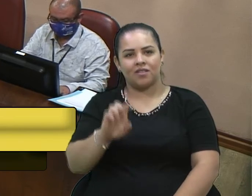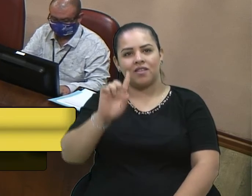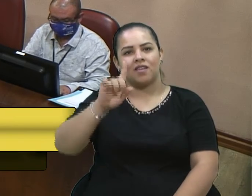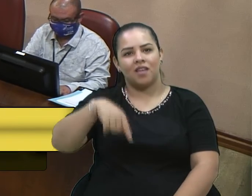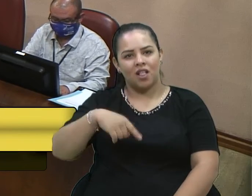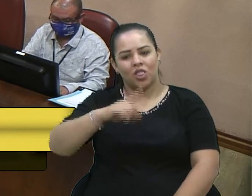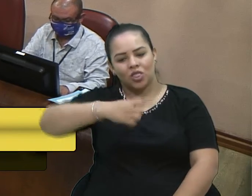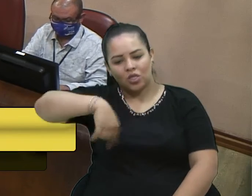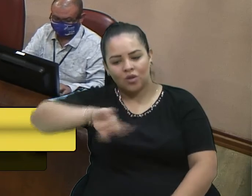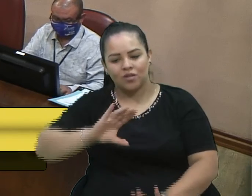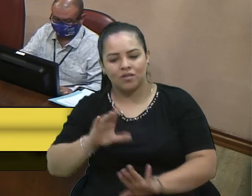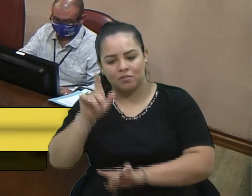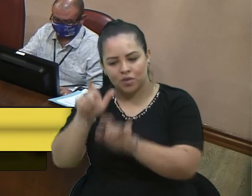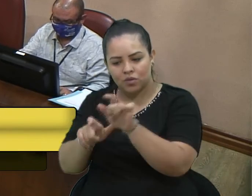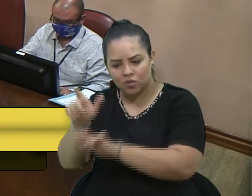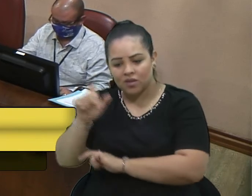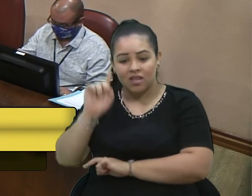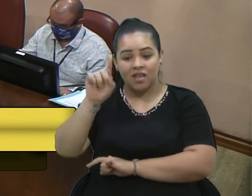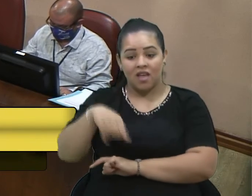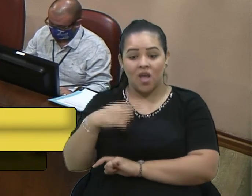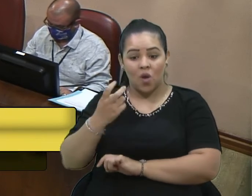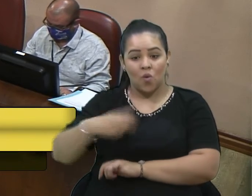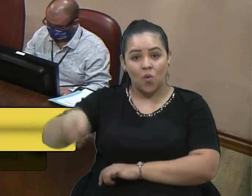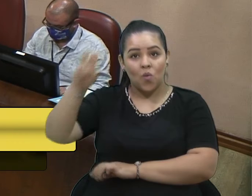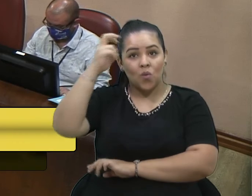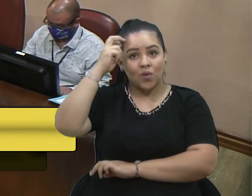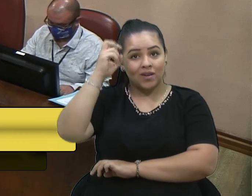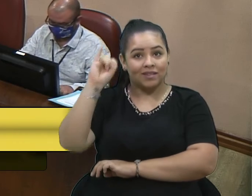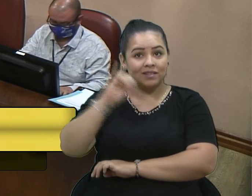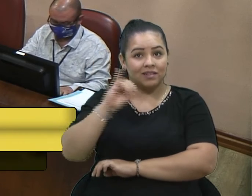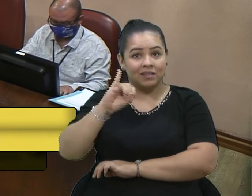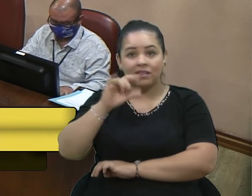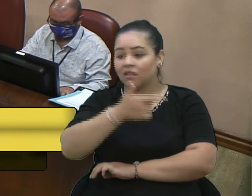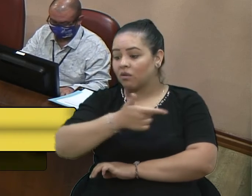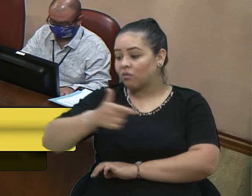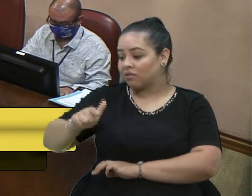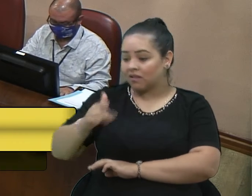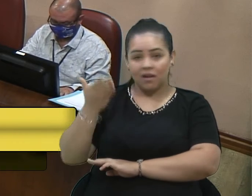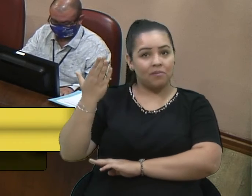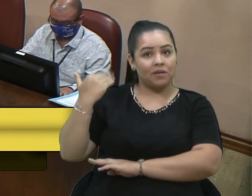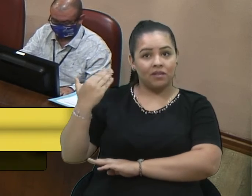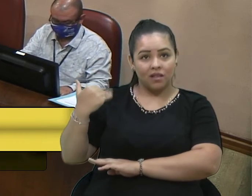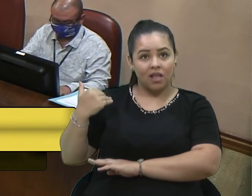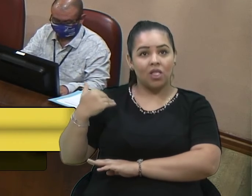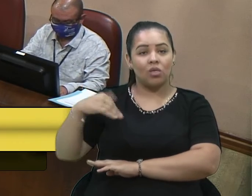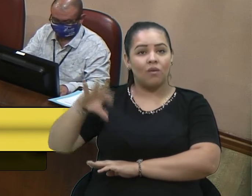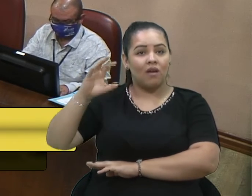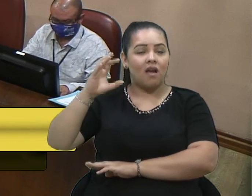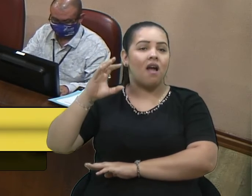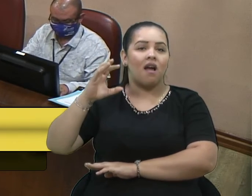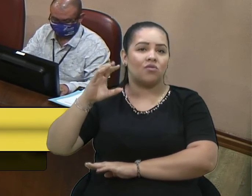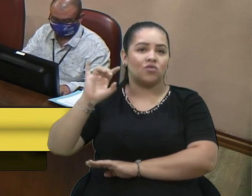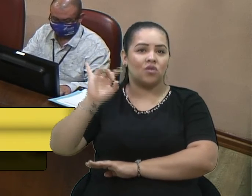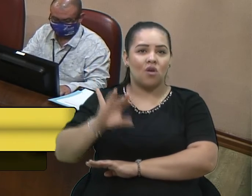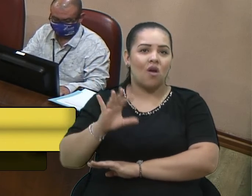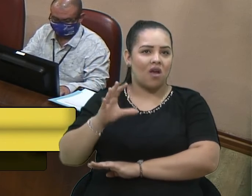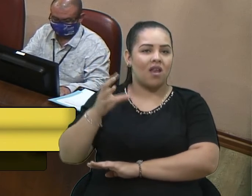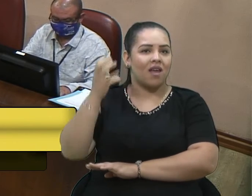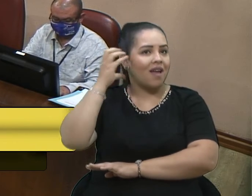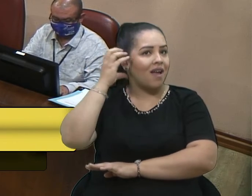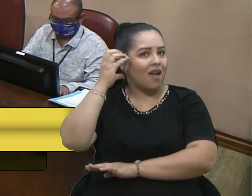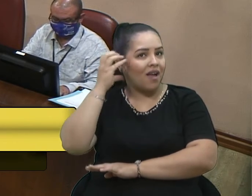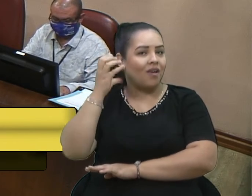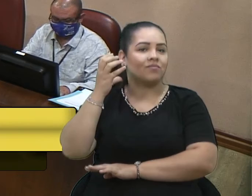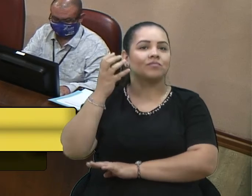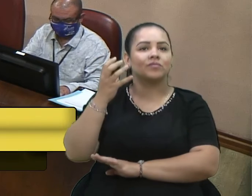italiana que nós não tínhamos mais nas emissoras de rádio. Então, estou muito satisfeito. E os italianos